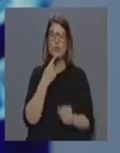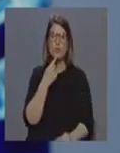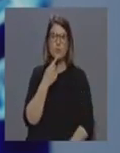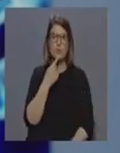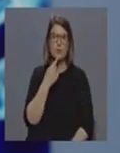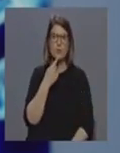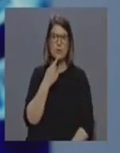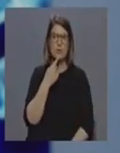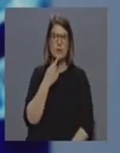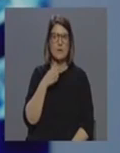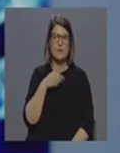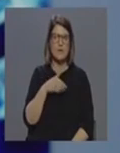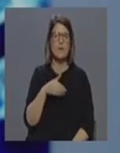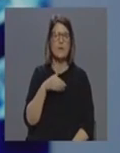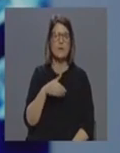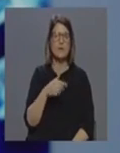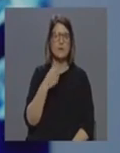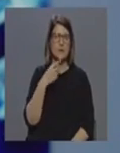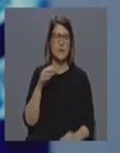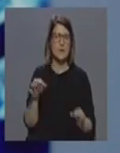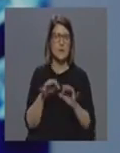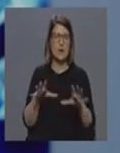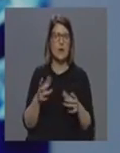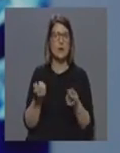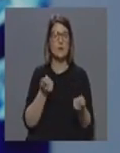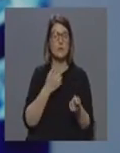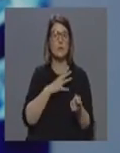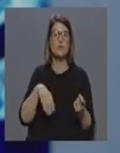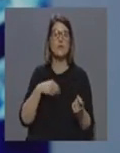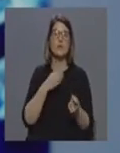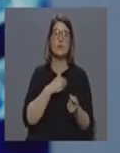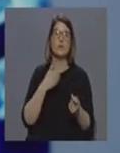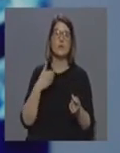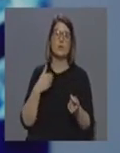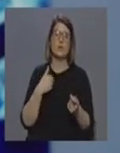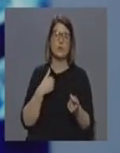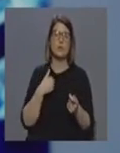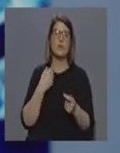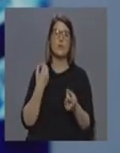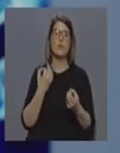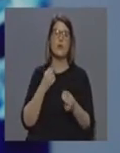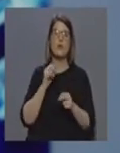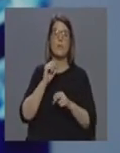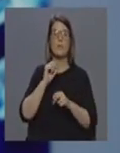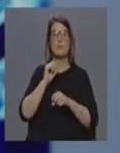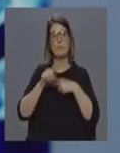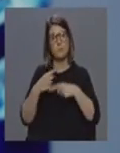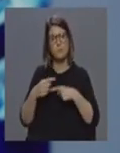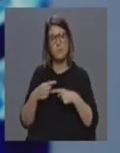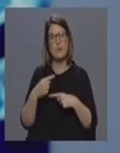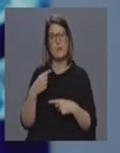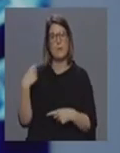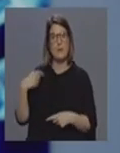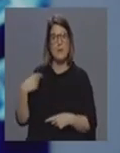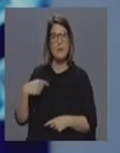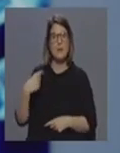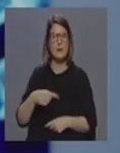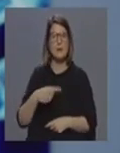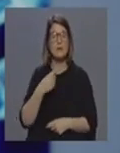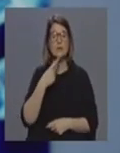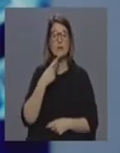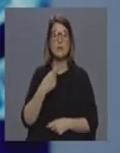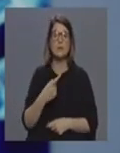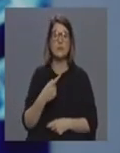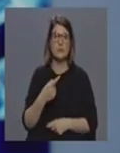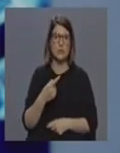iremos considerar, tal como a própria Organização Mundial de Saúde, nos últimos updates que têm apresentado e que são diários, em que considera as